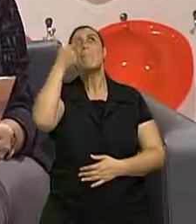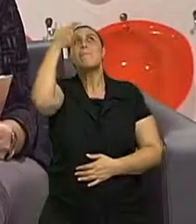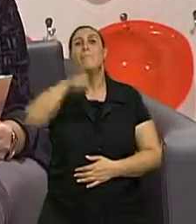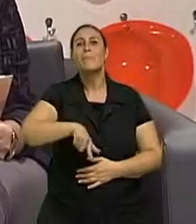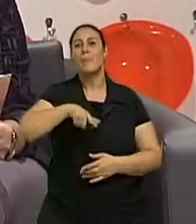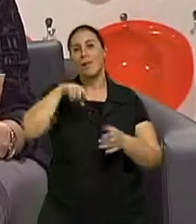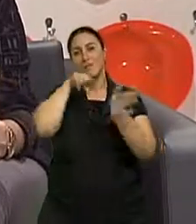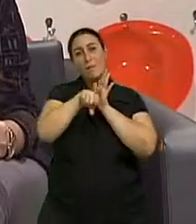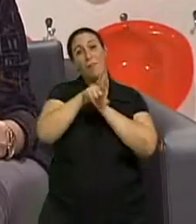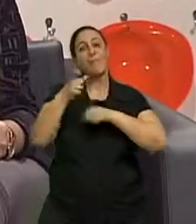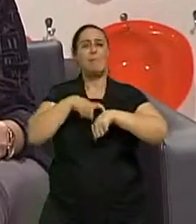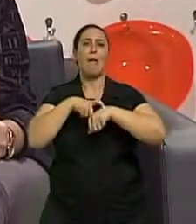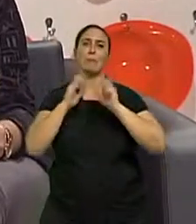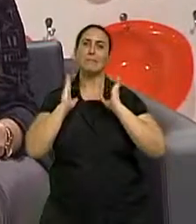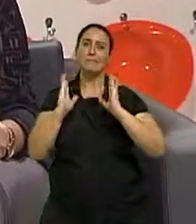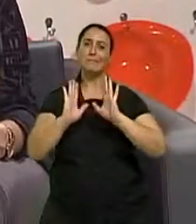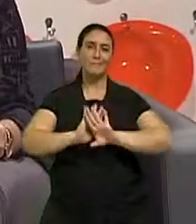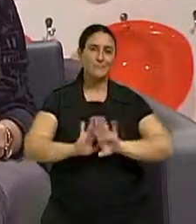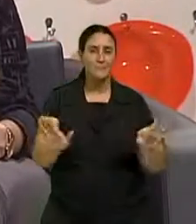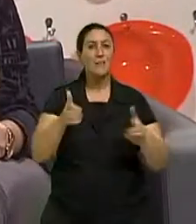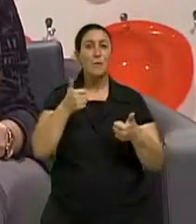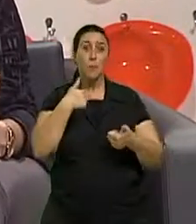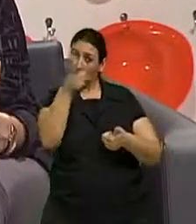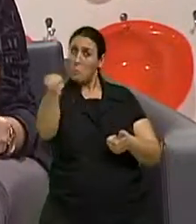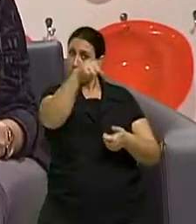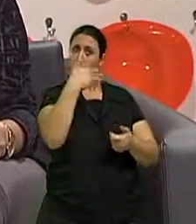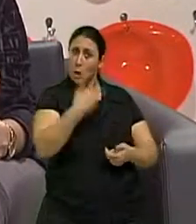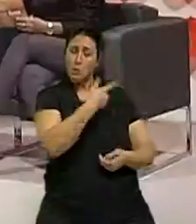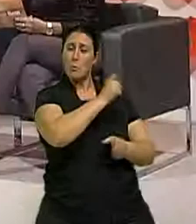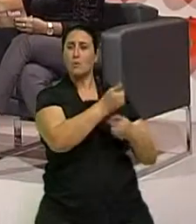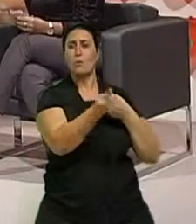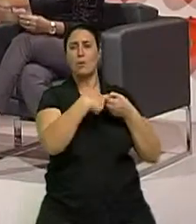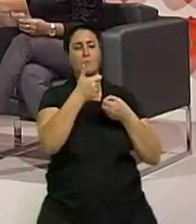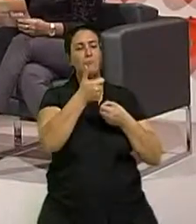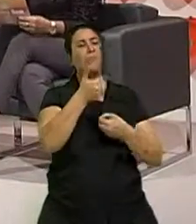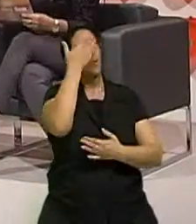Mas nós temos o nosso tempo marcado aqui. Peçam que ela volta. Ok? Doutora Maria...